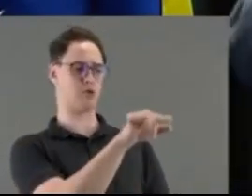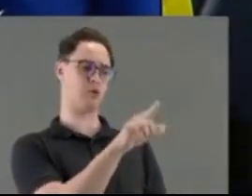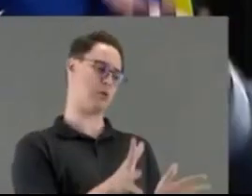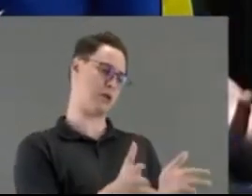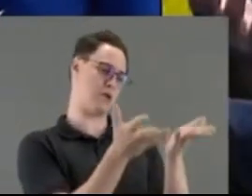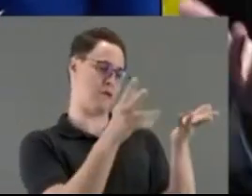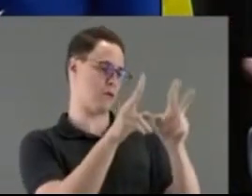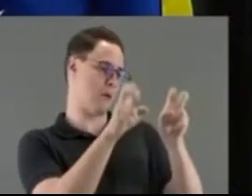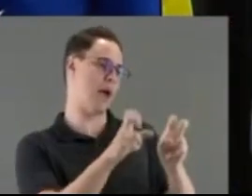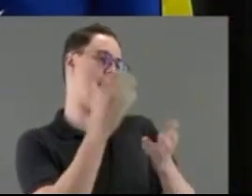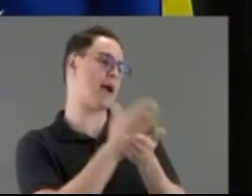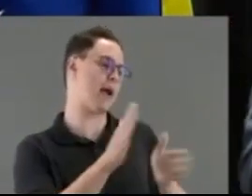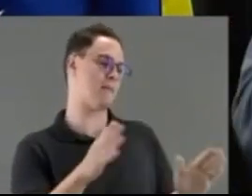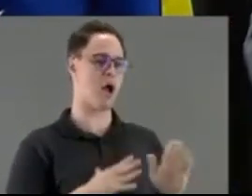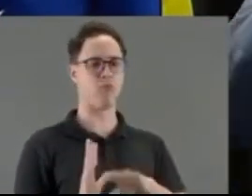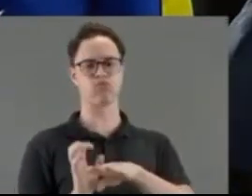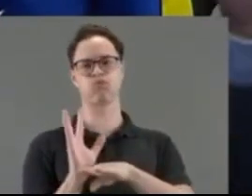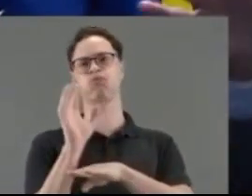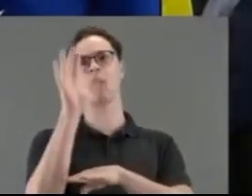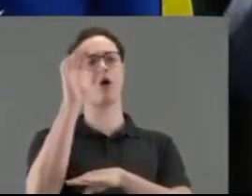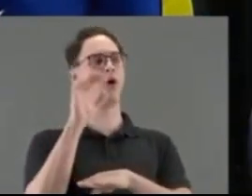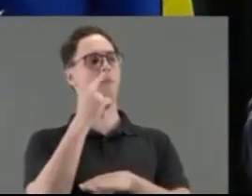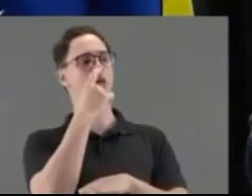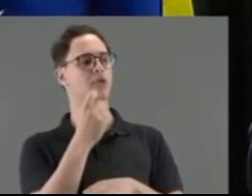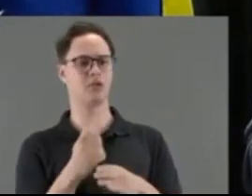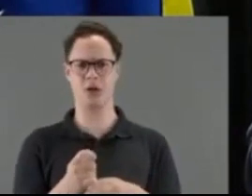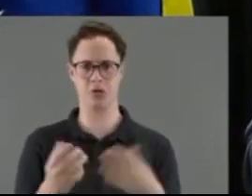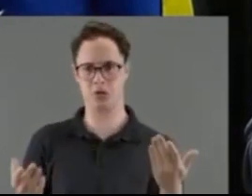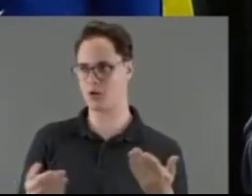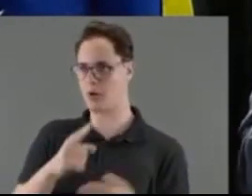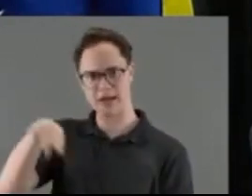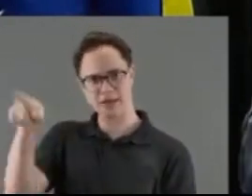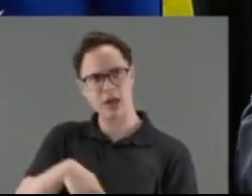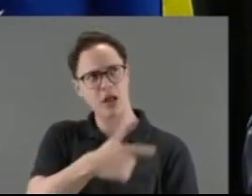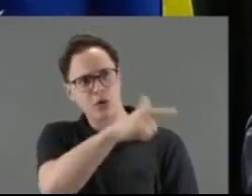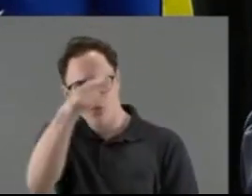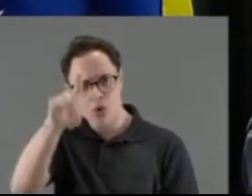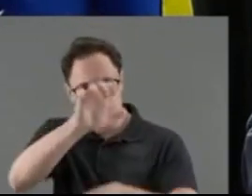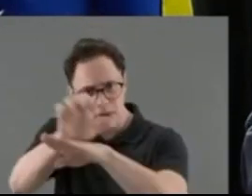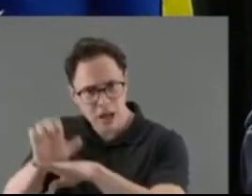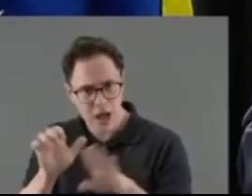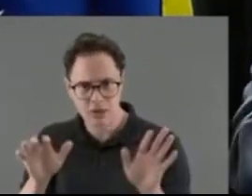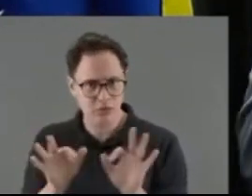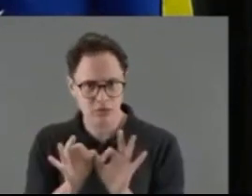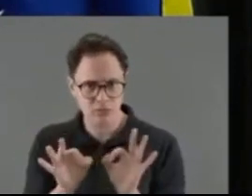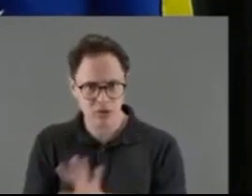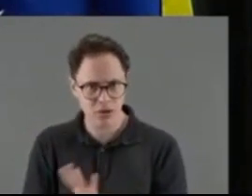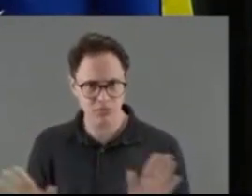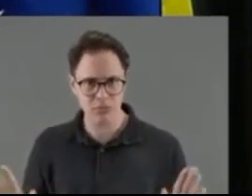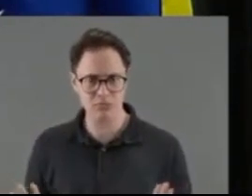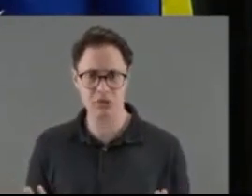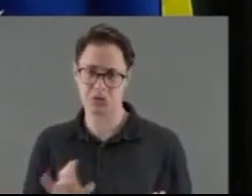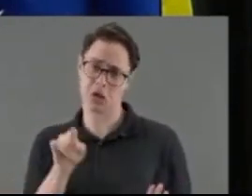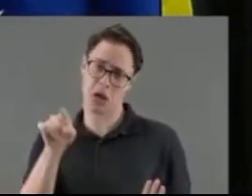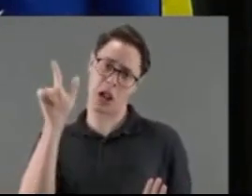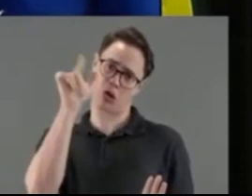a questão para acabar com a poluição? Se fosse, então não deveria existir nos outros estados. Não deveria existir. Se for nessa lógica